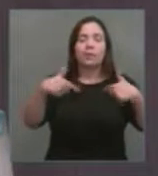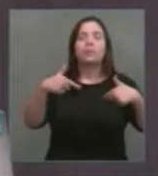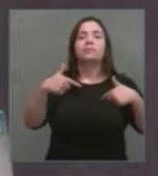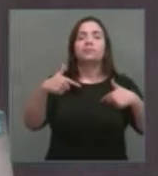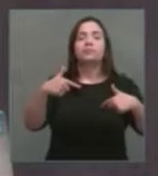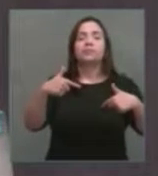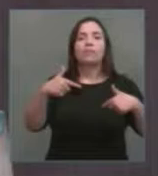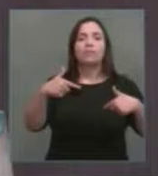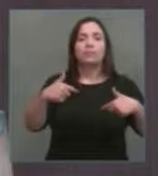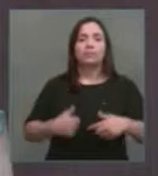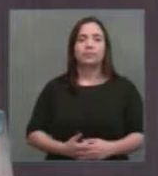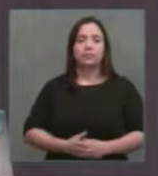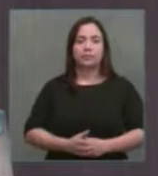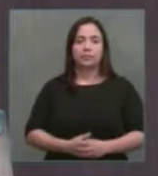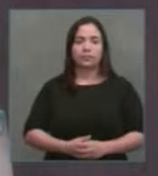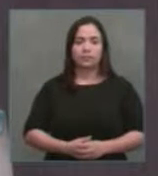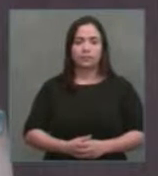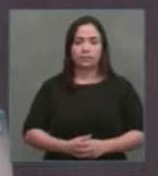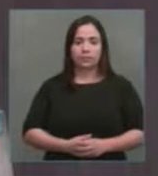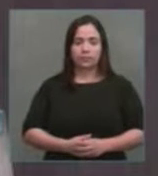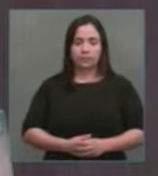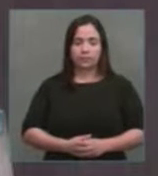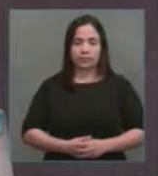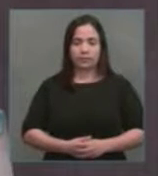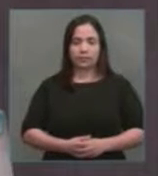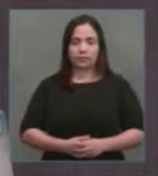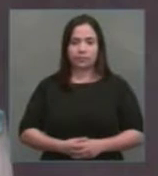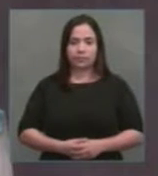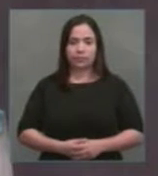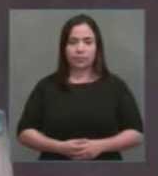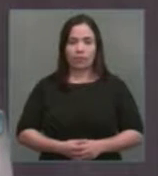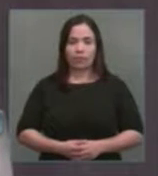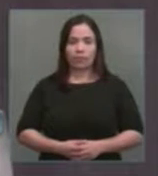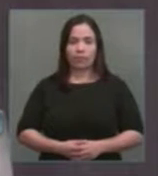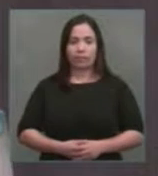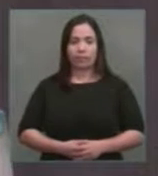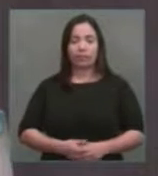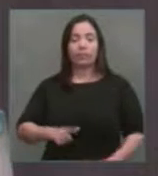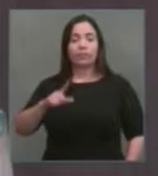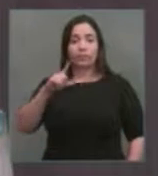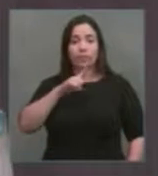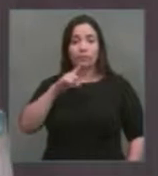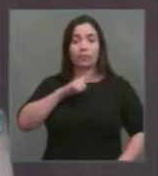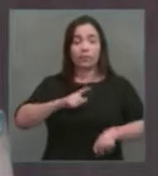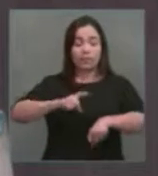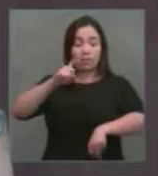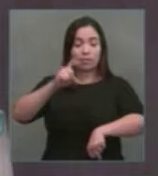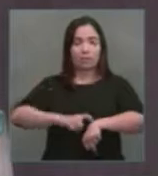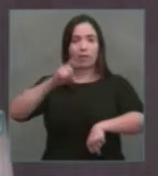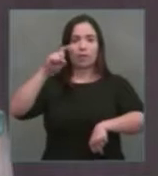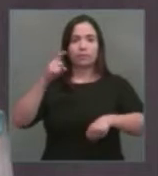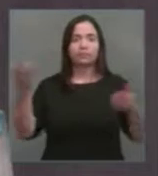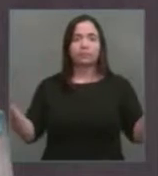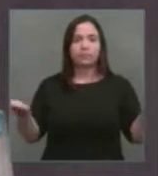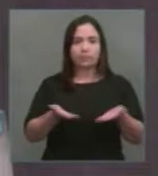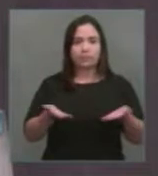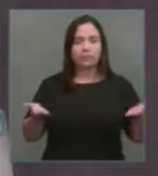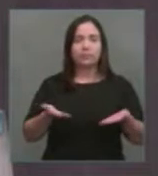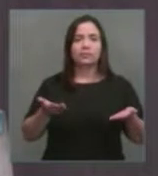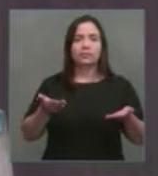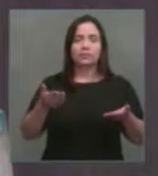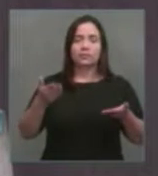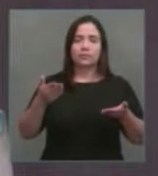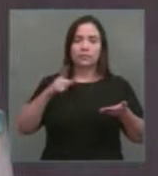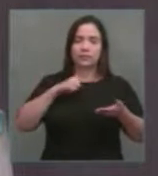para se contrapor de imediato a estes ataques.